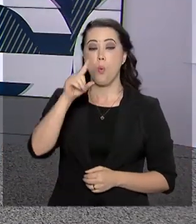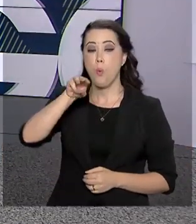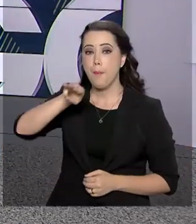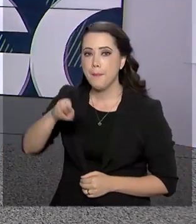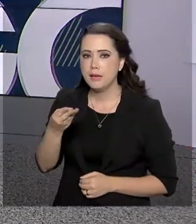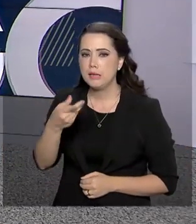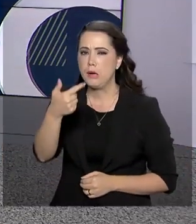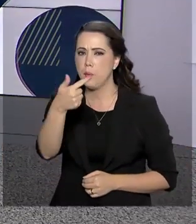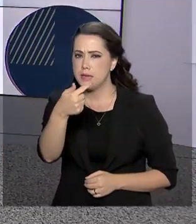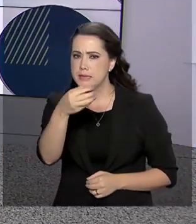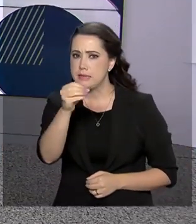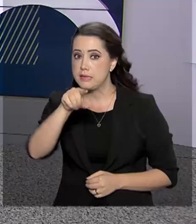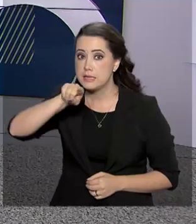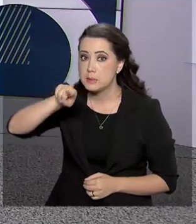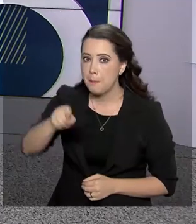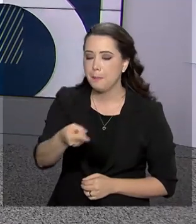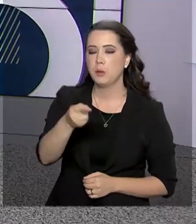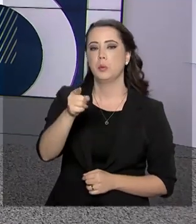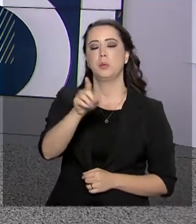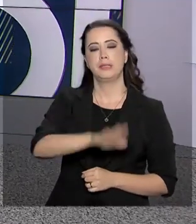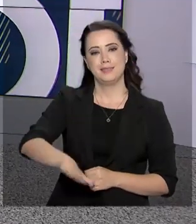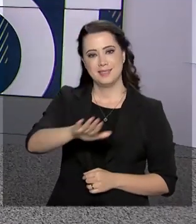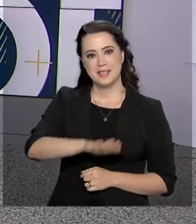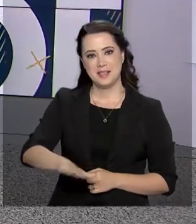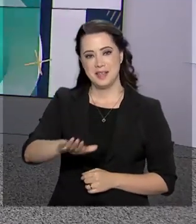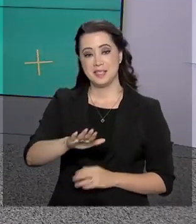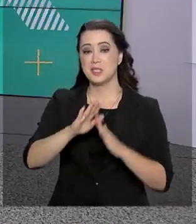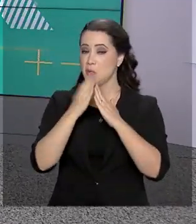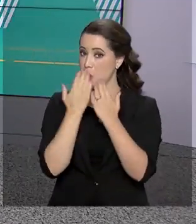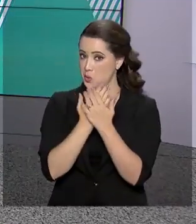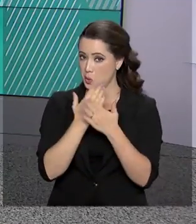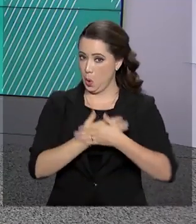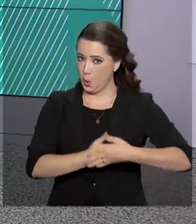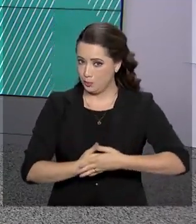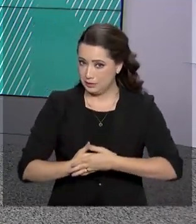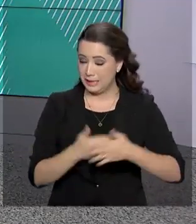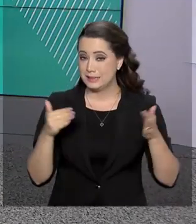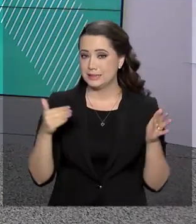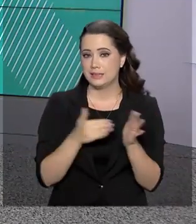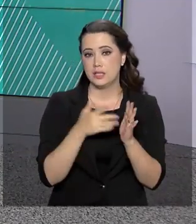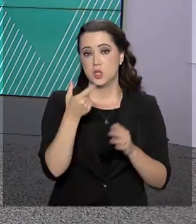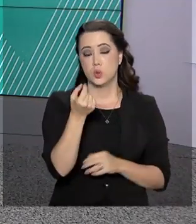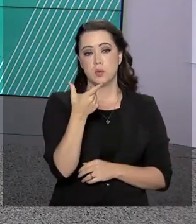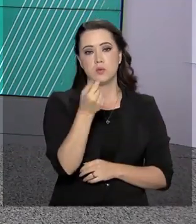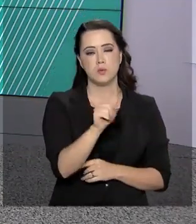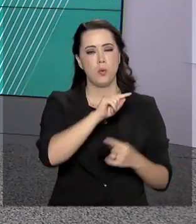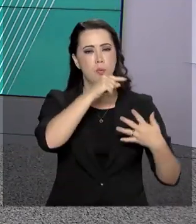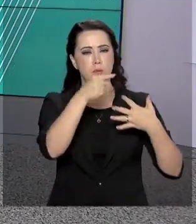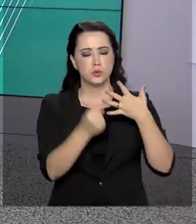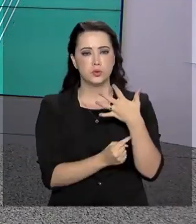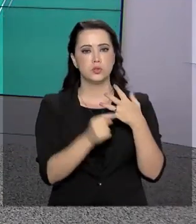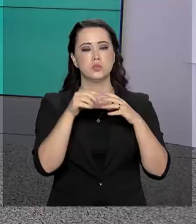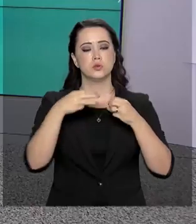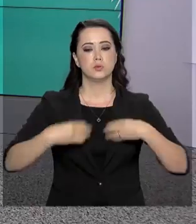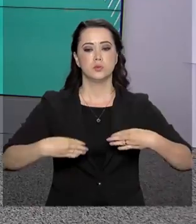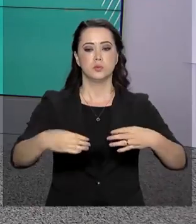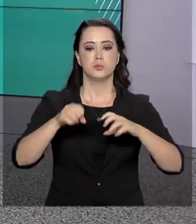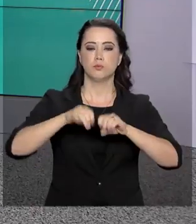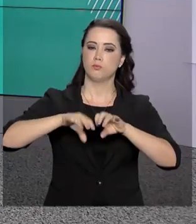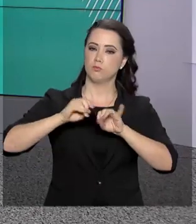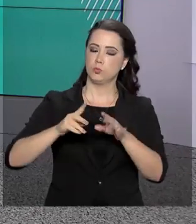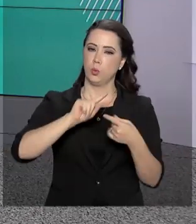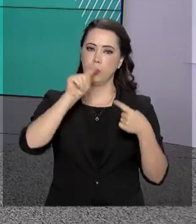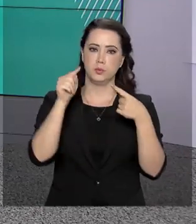mil crianças na creche até 2020, essa é uma das metas do Ministério da Educação. O objetivo está no termo de